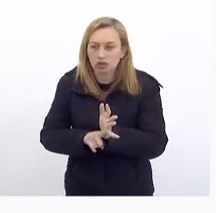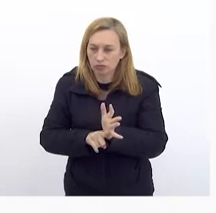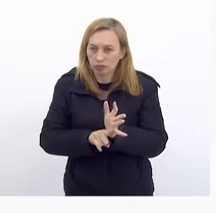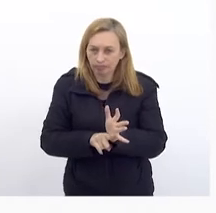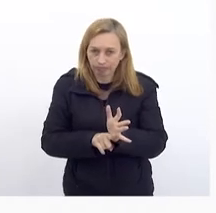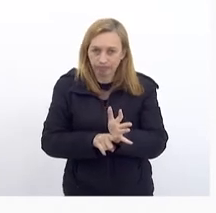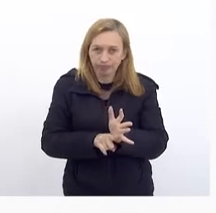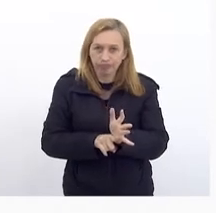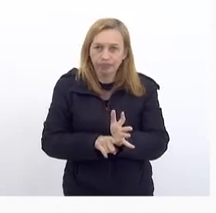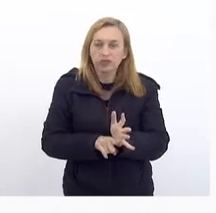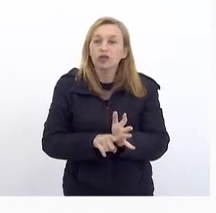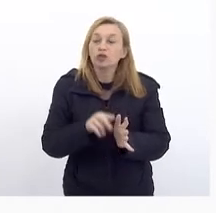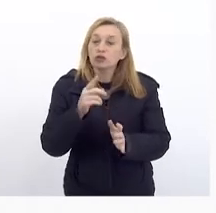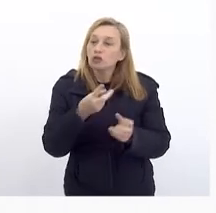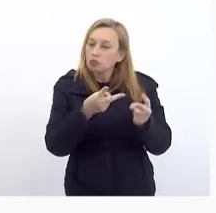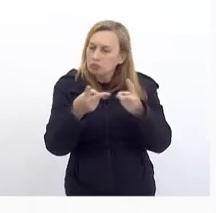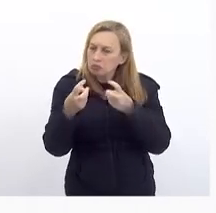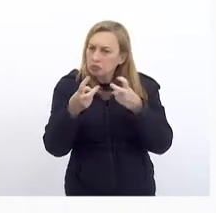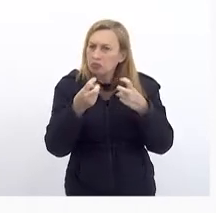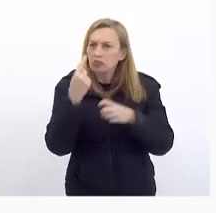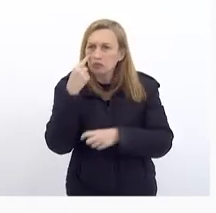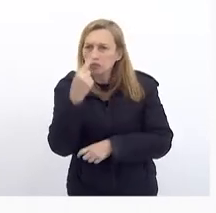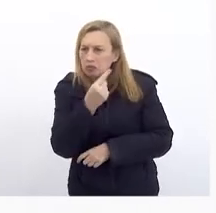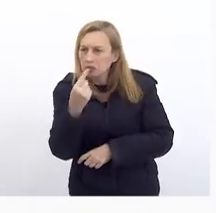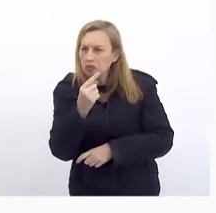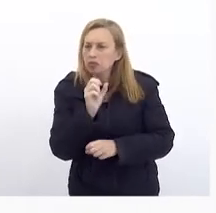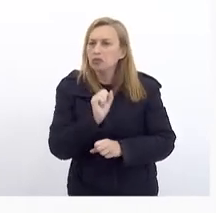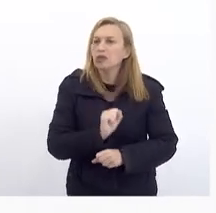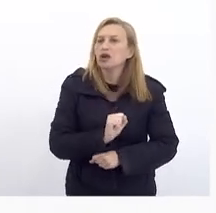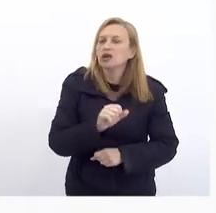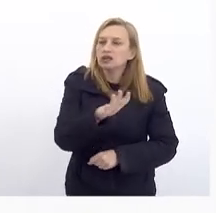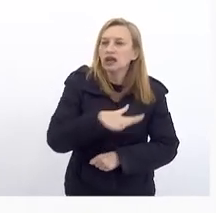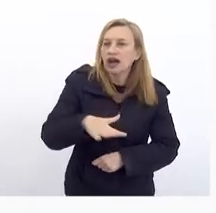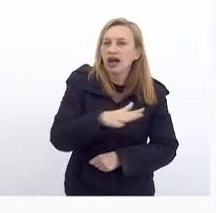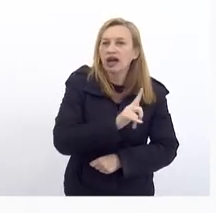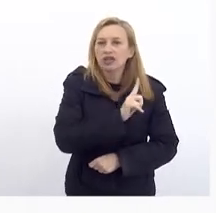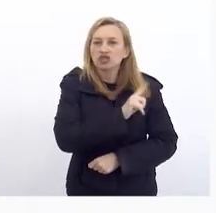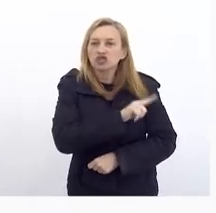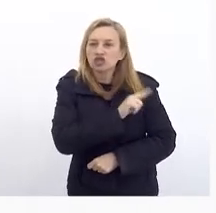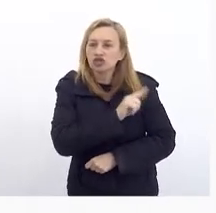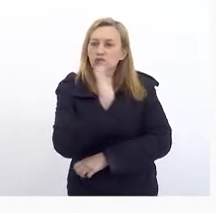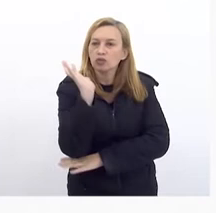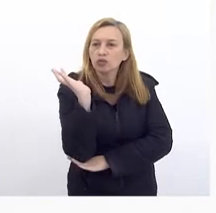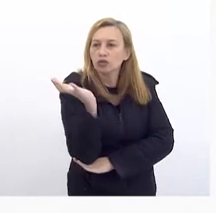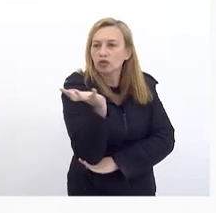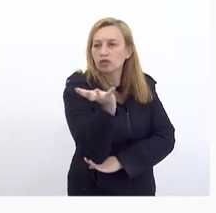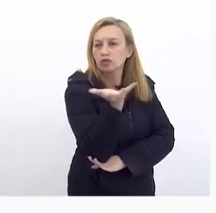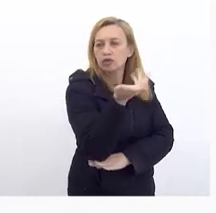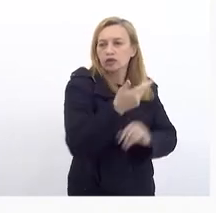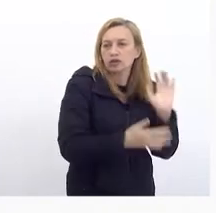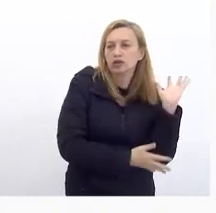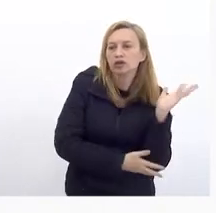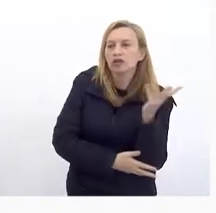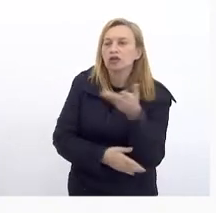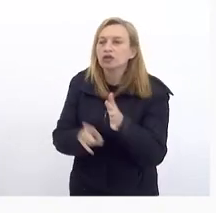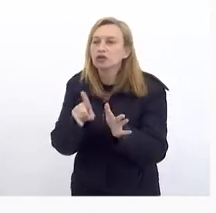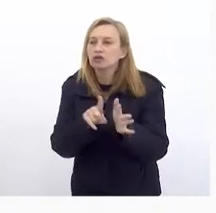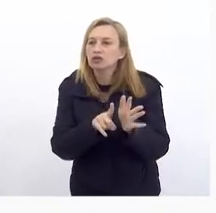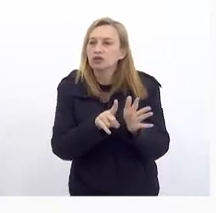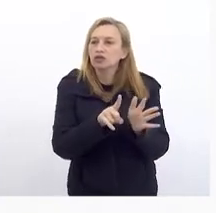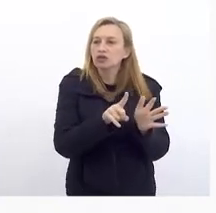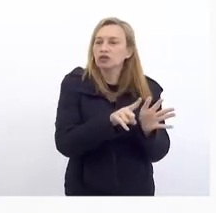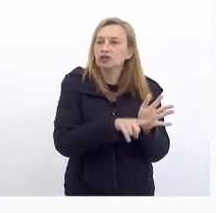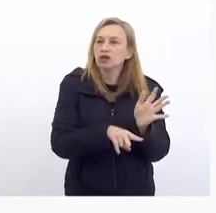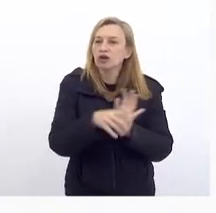os Senhores Podem ter Observado Foi na área De gestão Ambiental Que teve Uma redução De 48